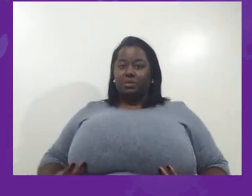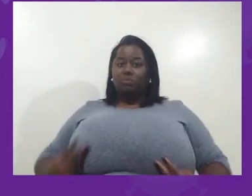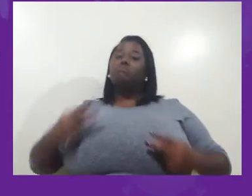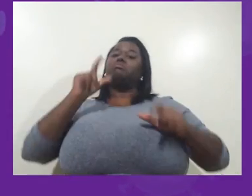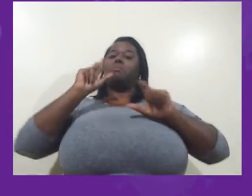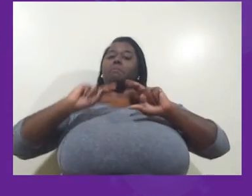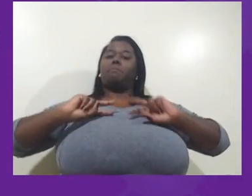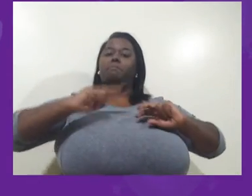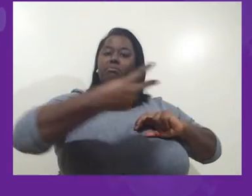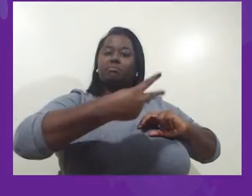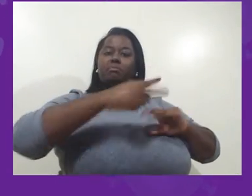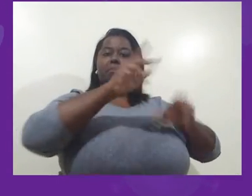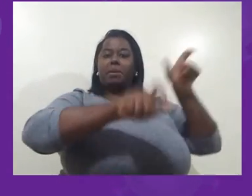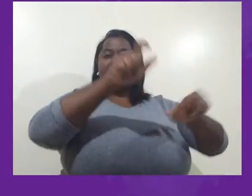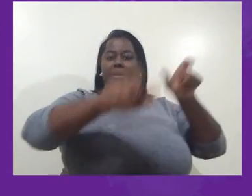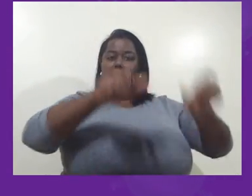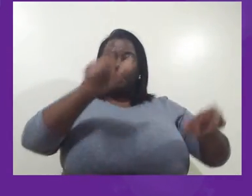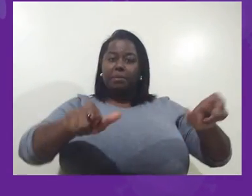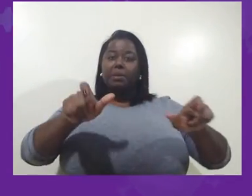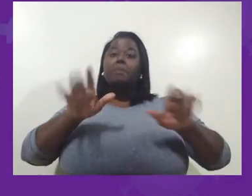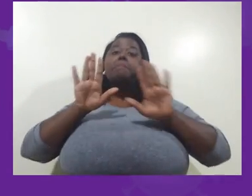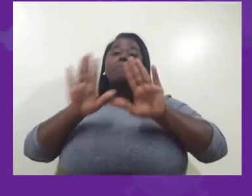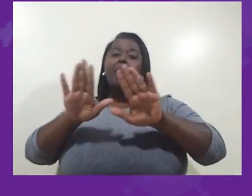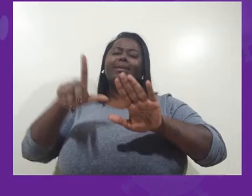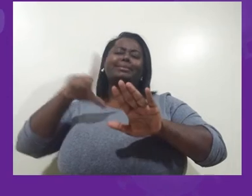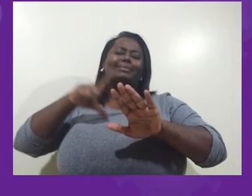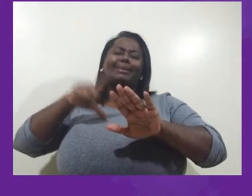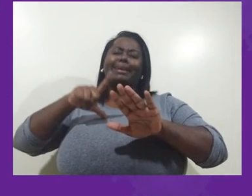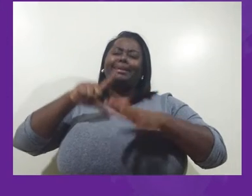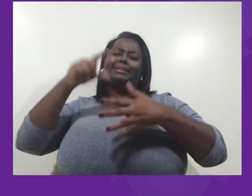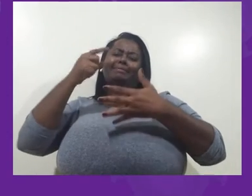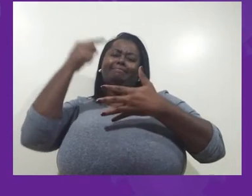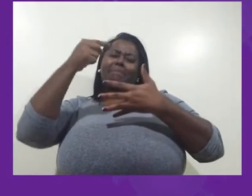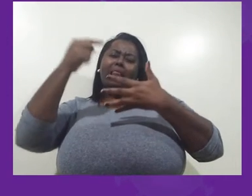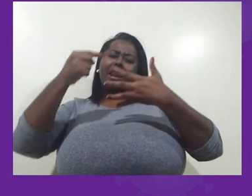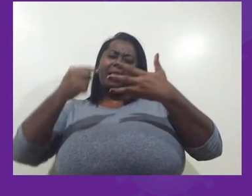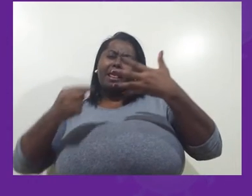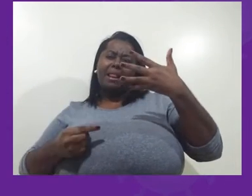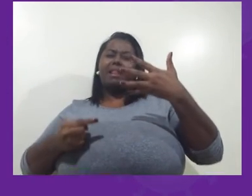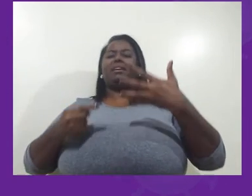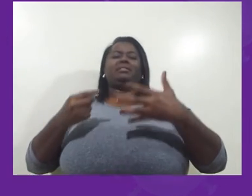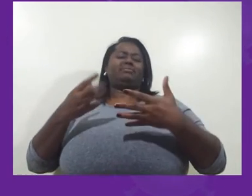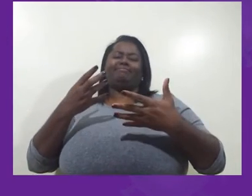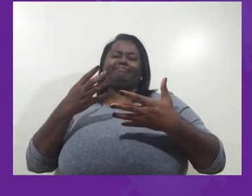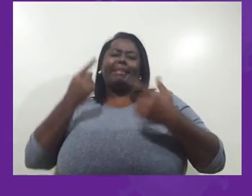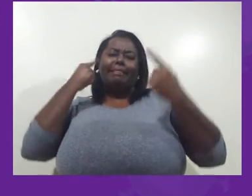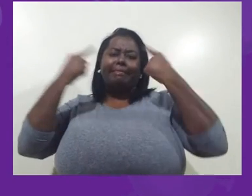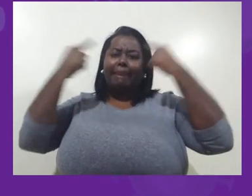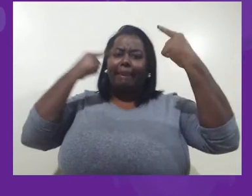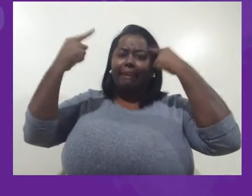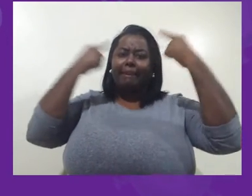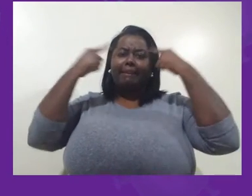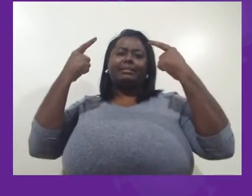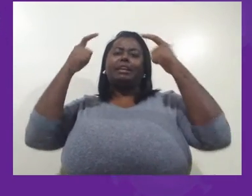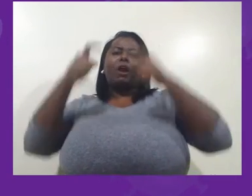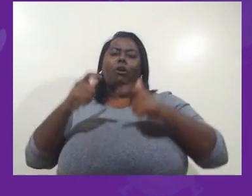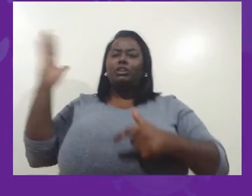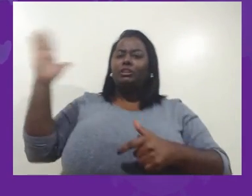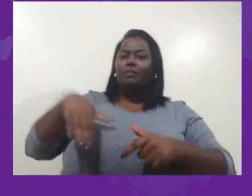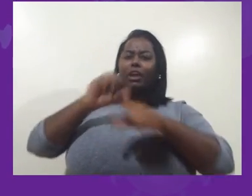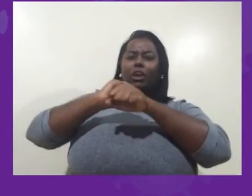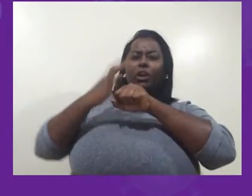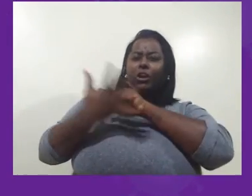origem do coronavírus, mas existem absurdos circulando por aí, que eu não sei de onde as pessoas tiram essas ideias ou esses